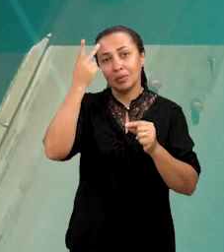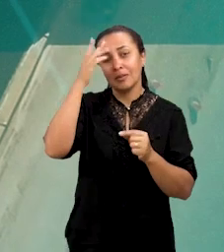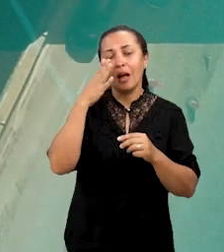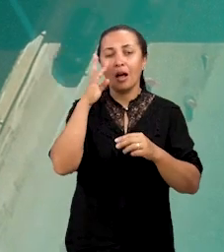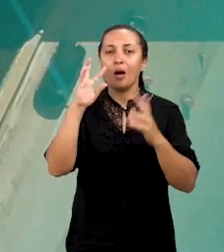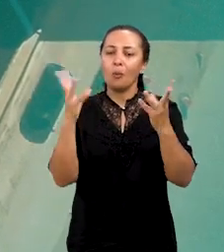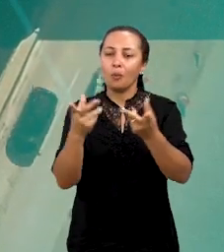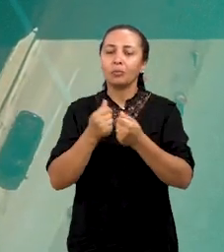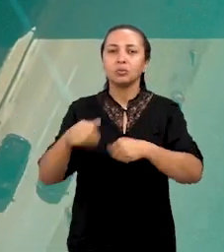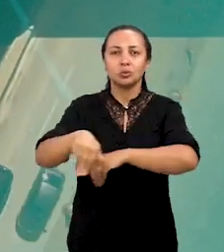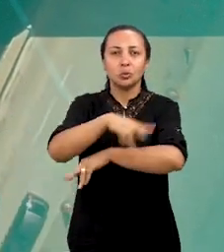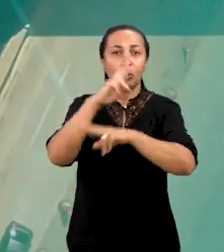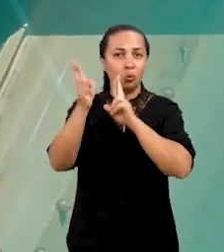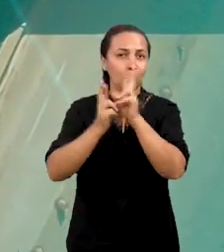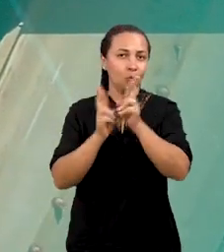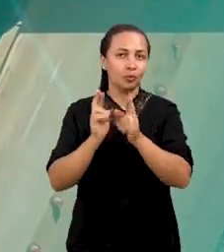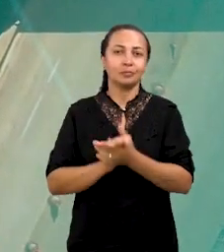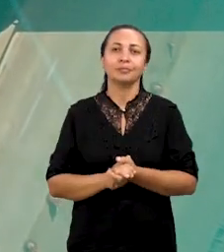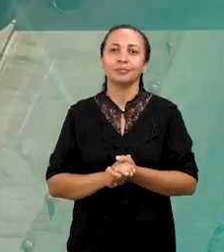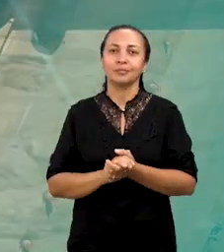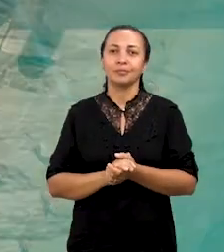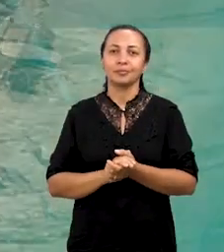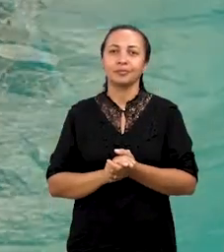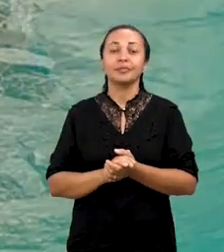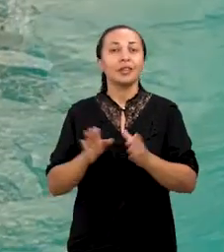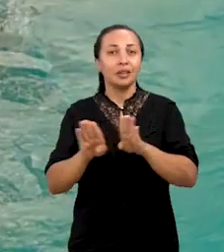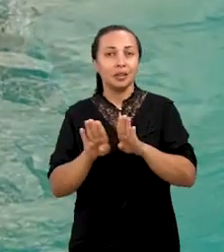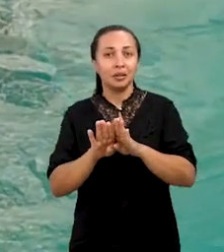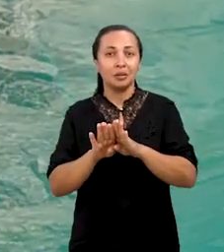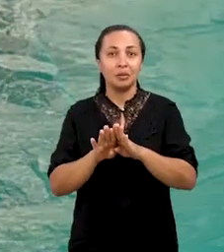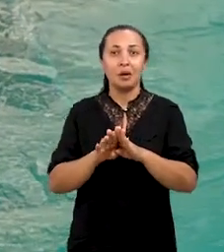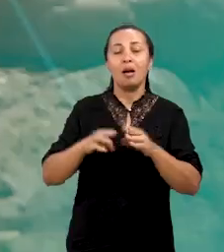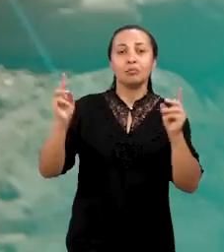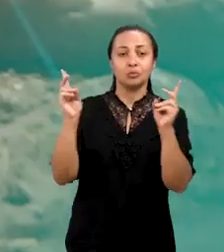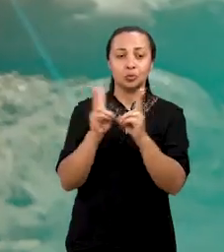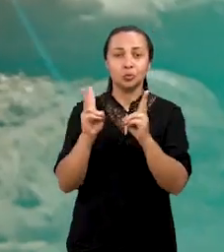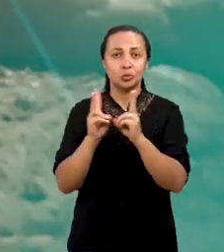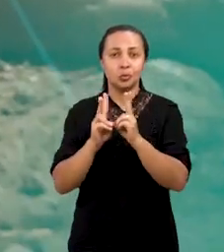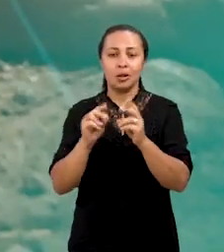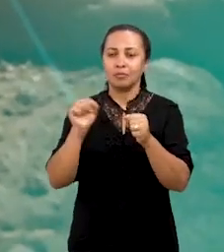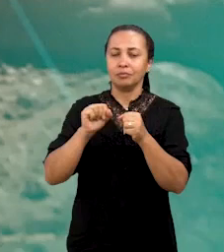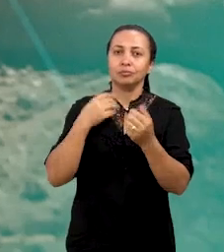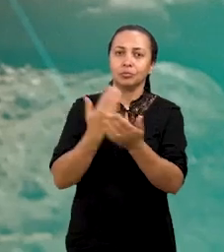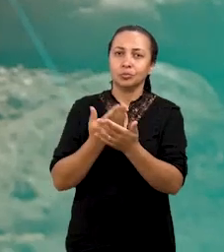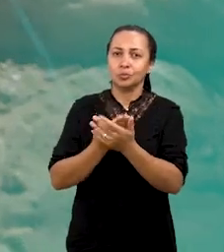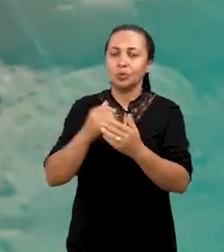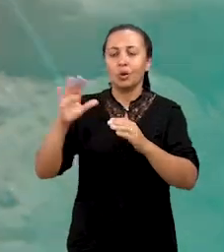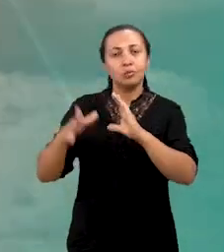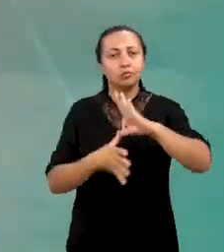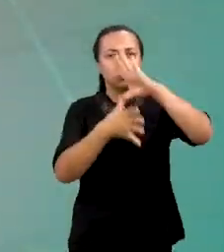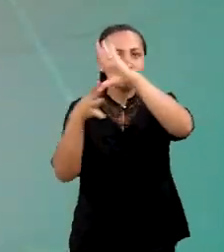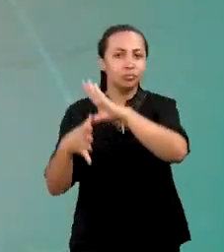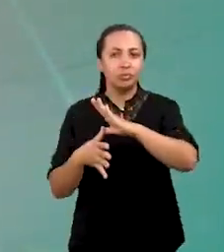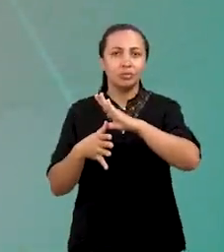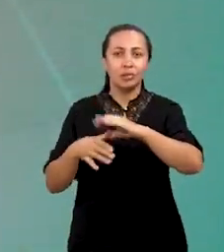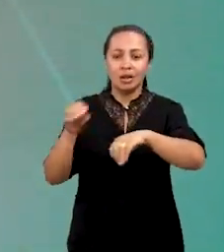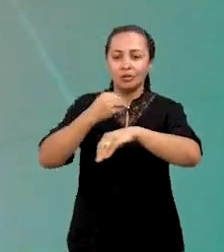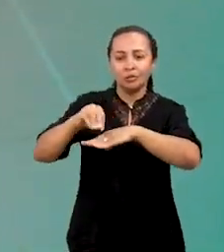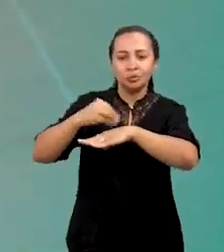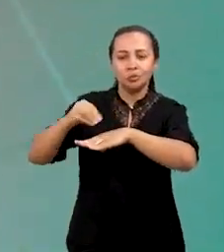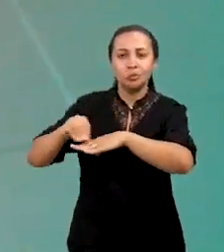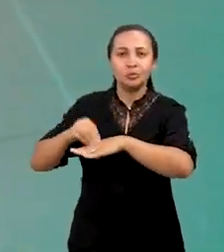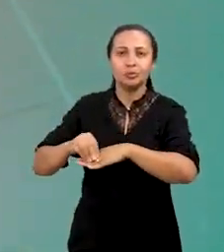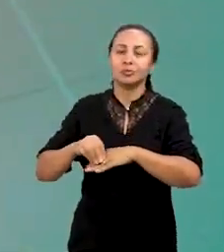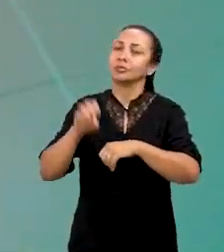avaliar a qualidade das rodovias. E ainda, a Universidade Federal do Rio Grande do Norte realiza o estudo e o mapeamento de